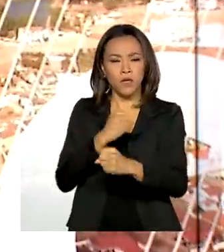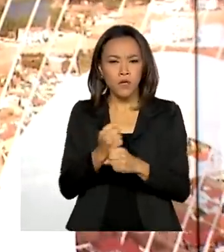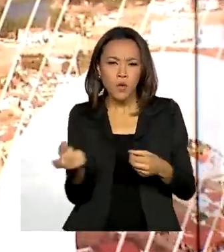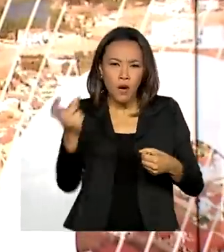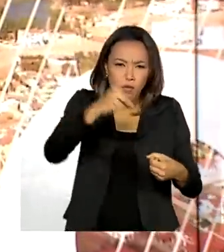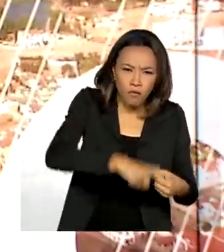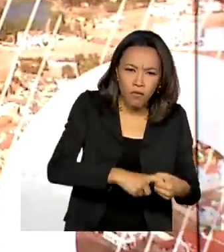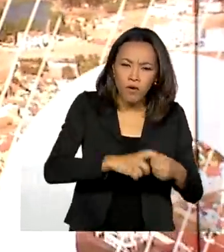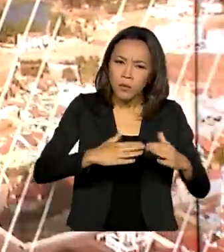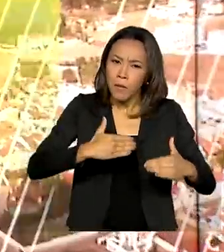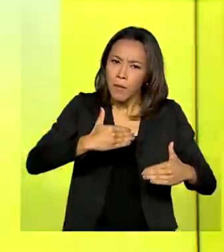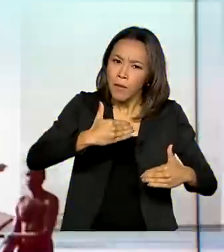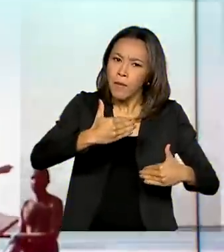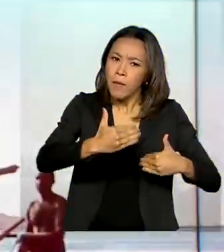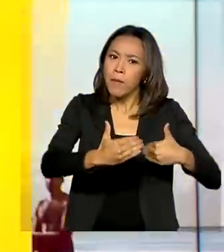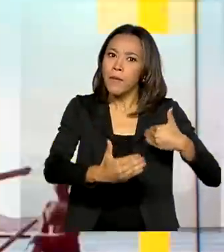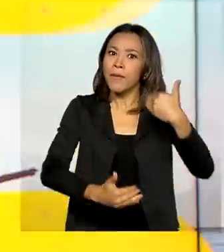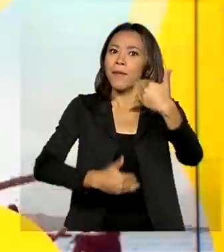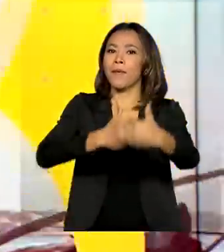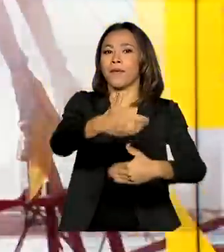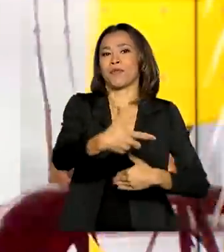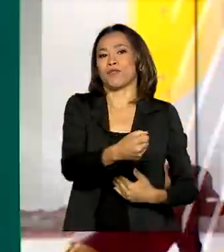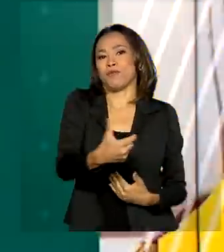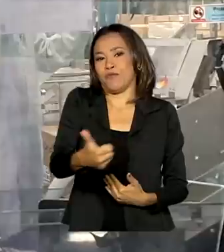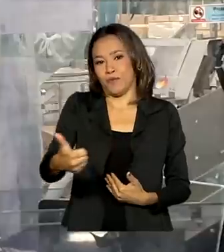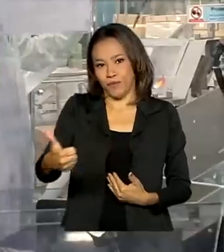expectativa é de crescimento para 2021.